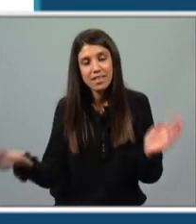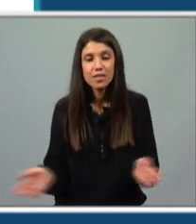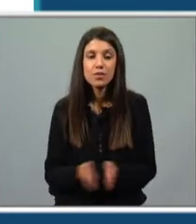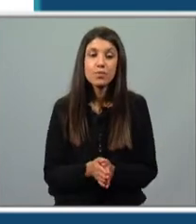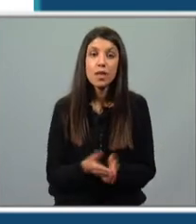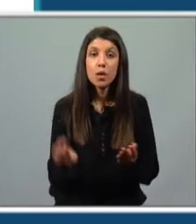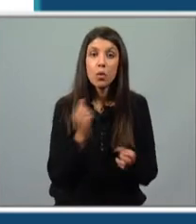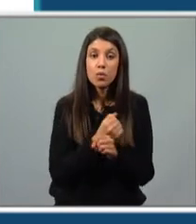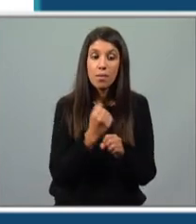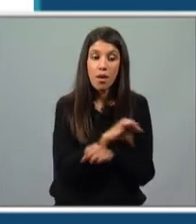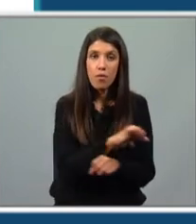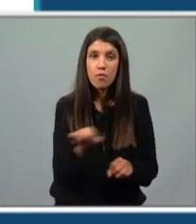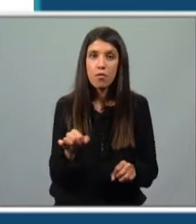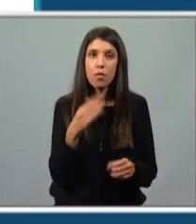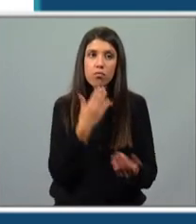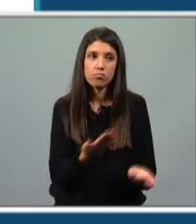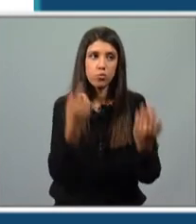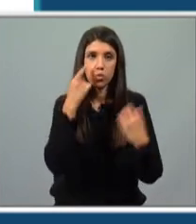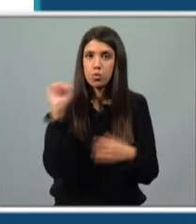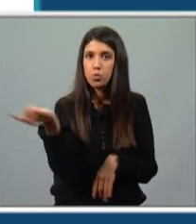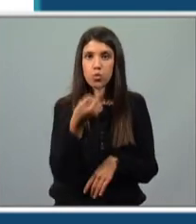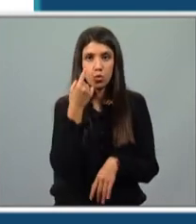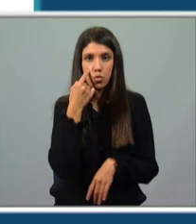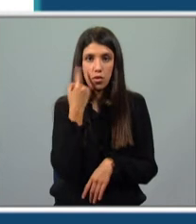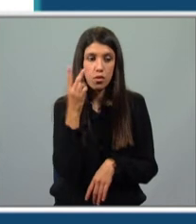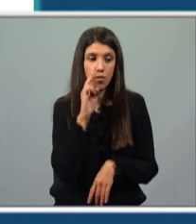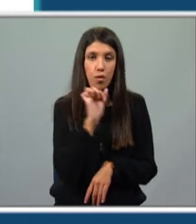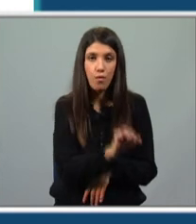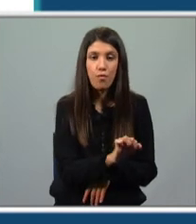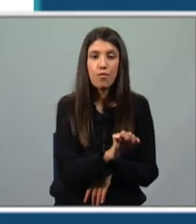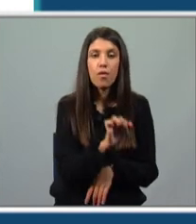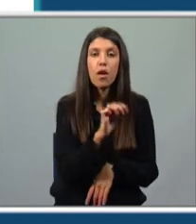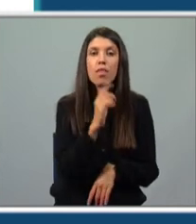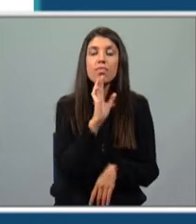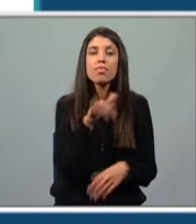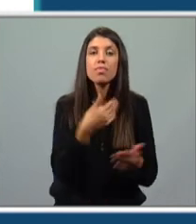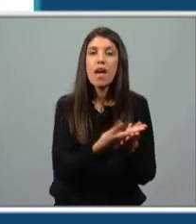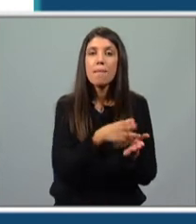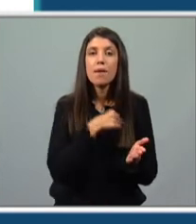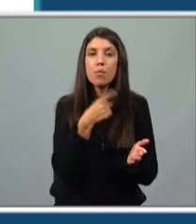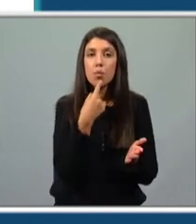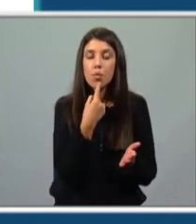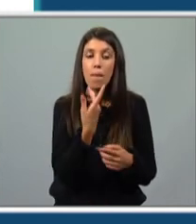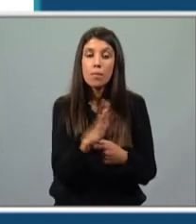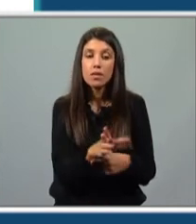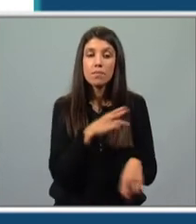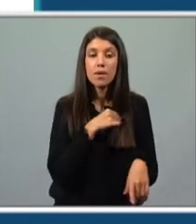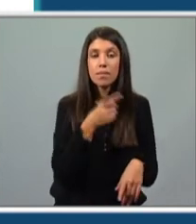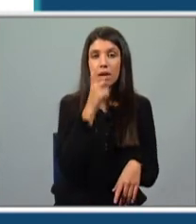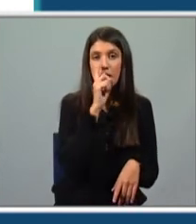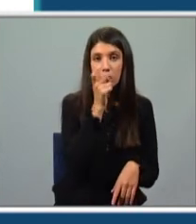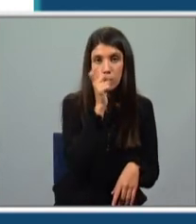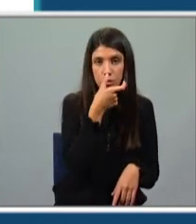reconhecida, toda a gente reconheceu o valor dela, valeu-lhe vários prémios, nomeadamente o Prémio Carlos de